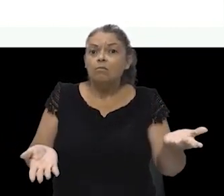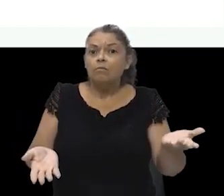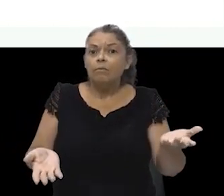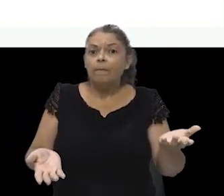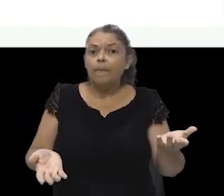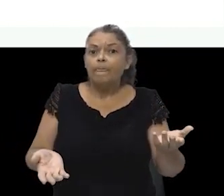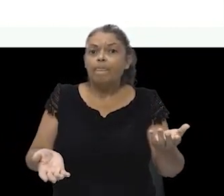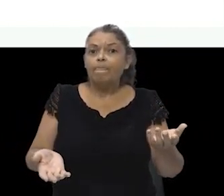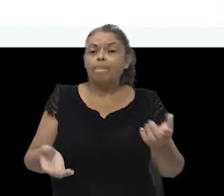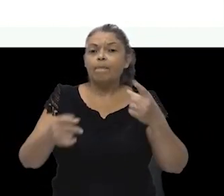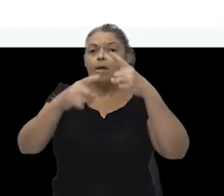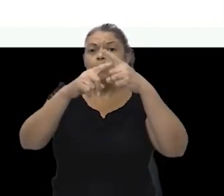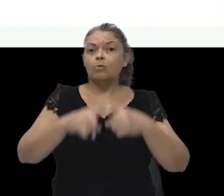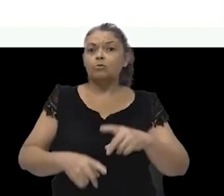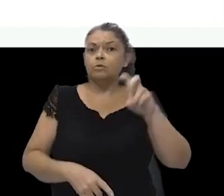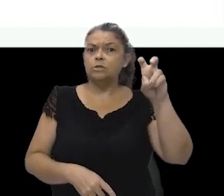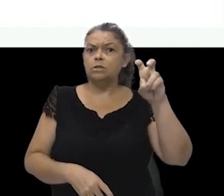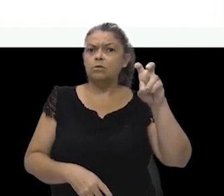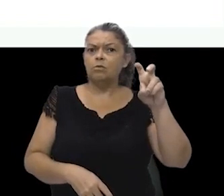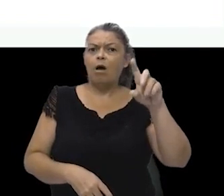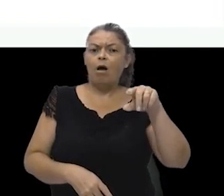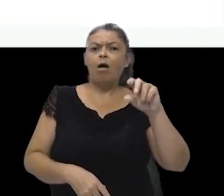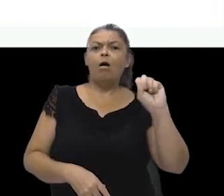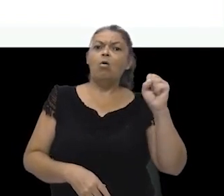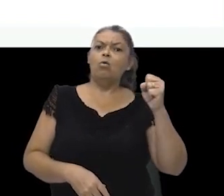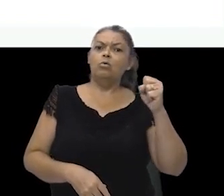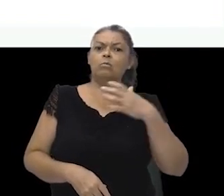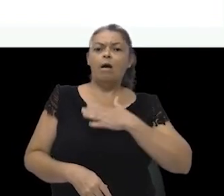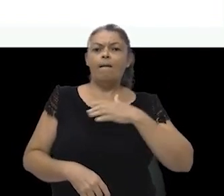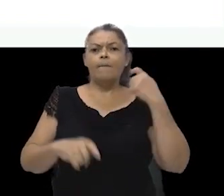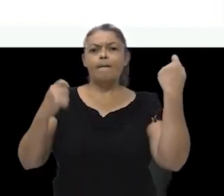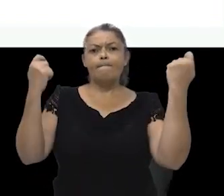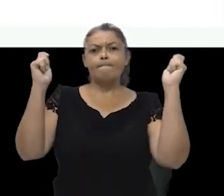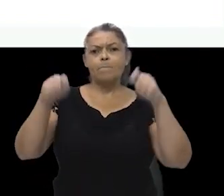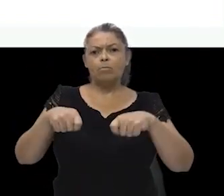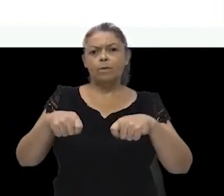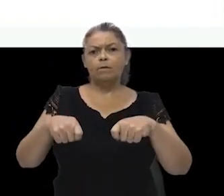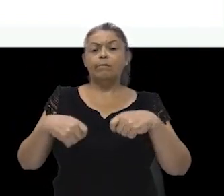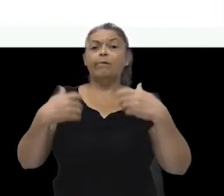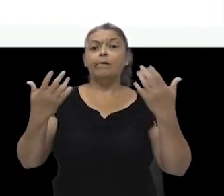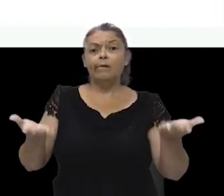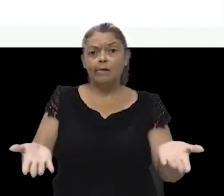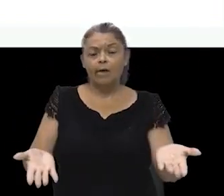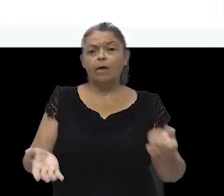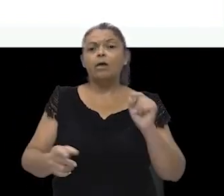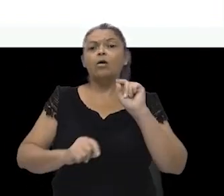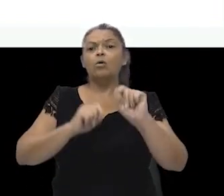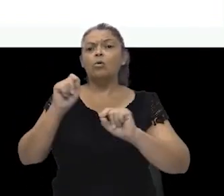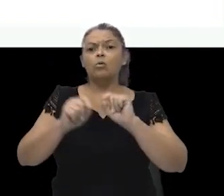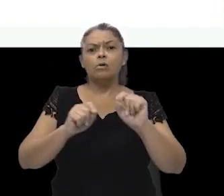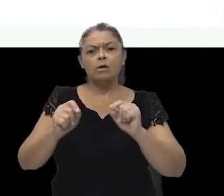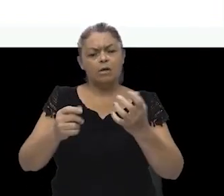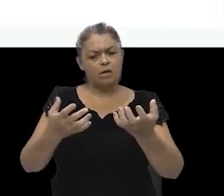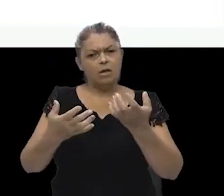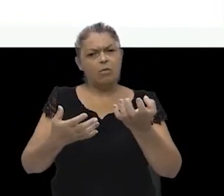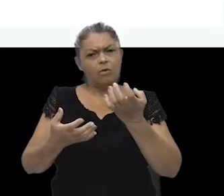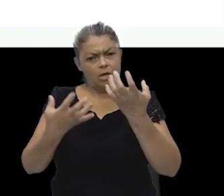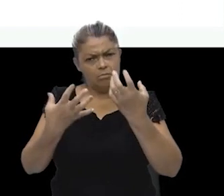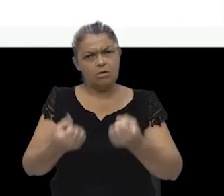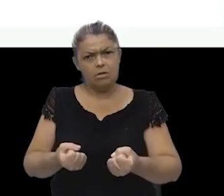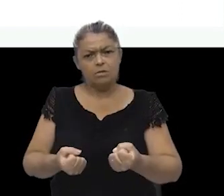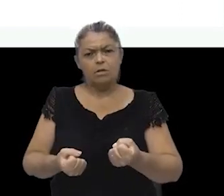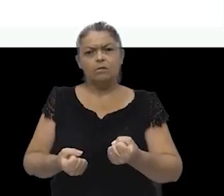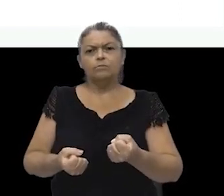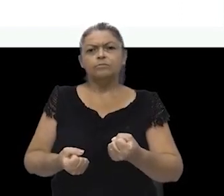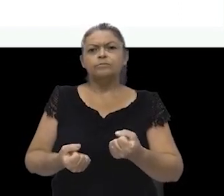múltiplos de 5, 8 e a minha probabilidade, que é justamente aquilo que me interessa. Nesse caso,